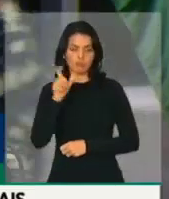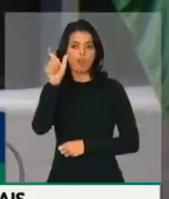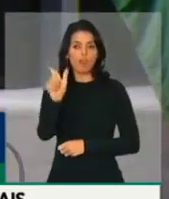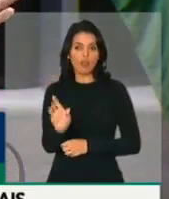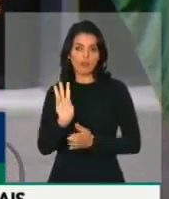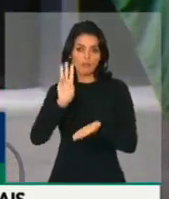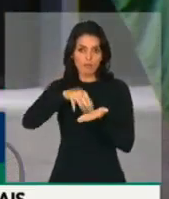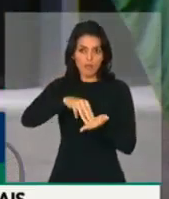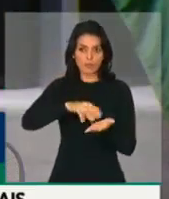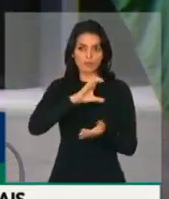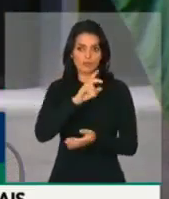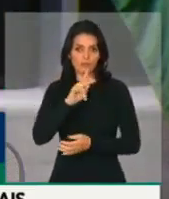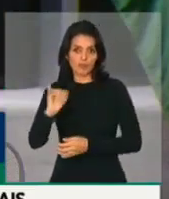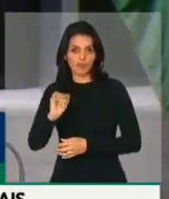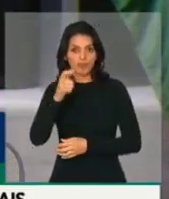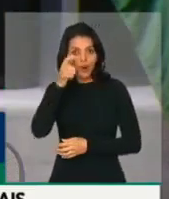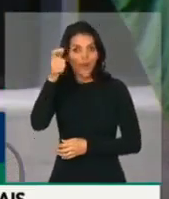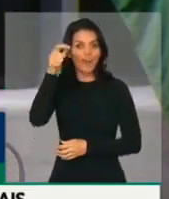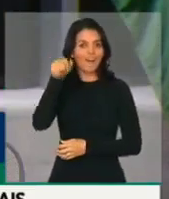por coincidência está aqui hoje.